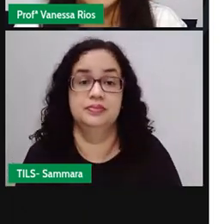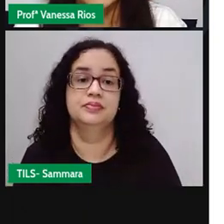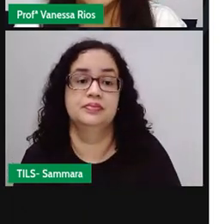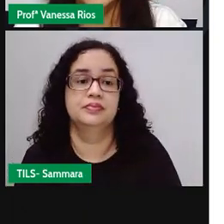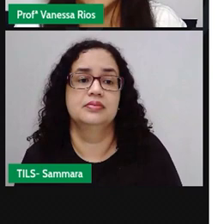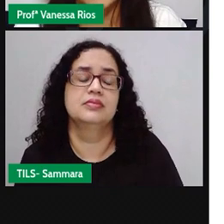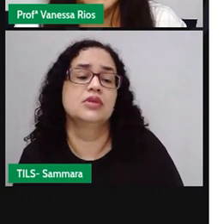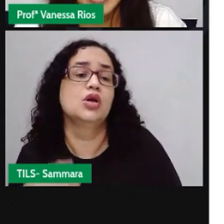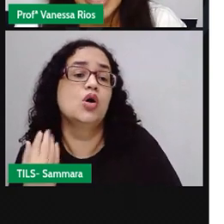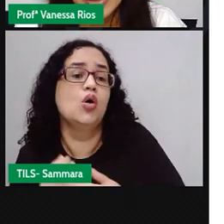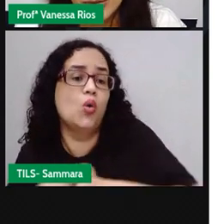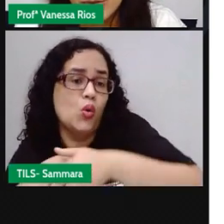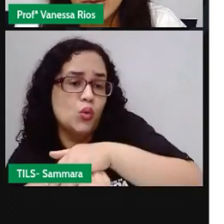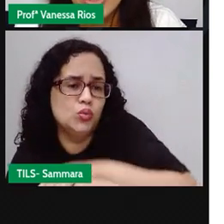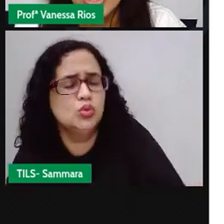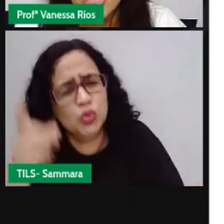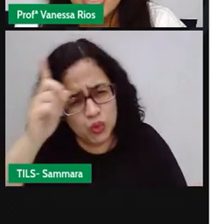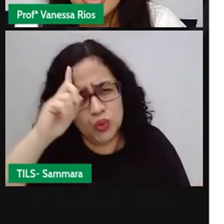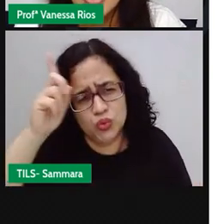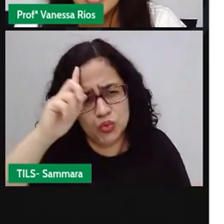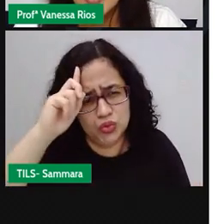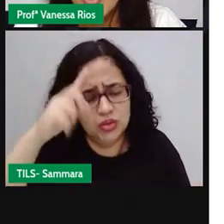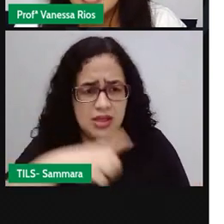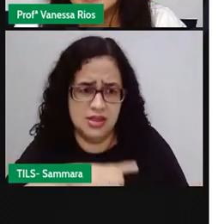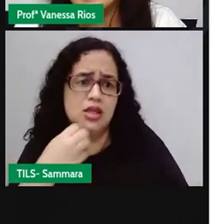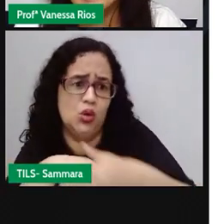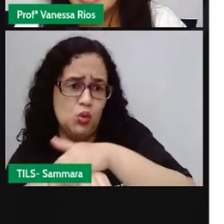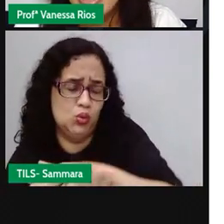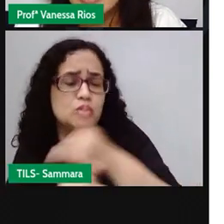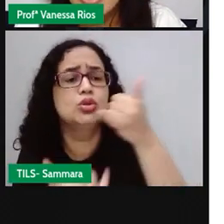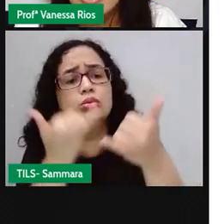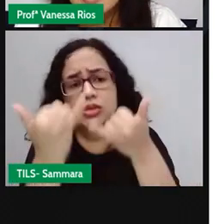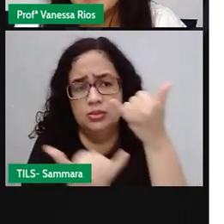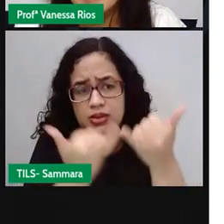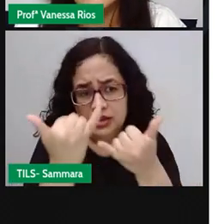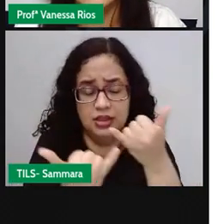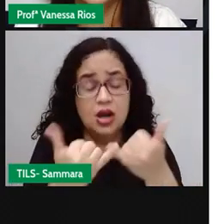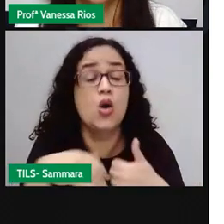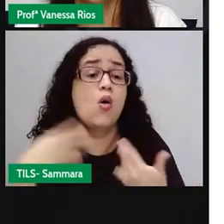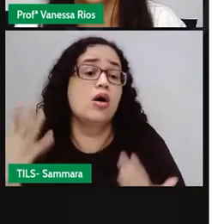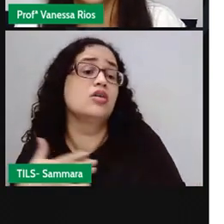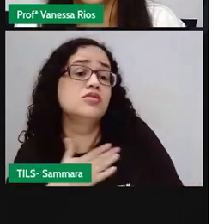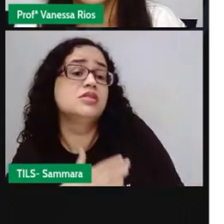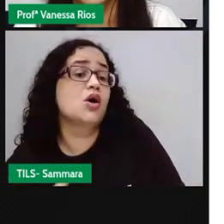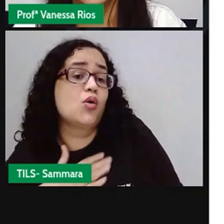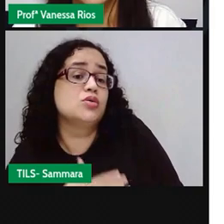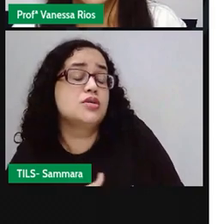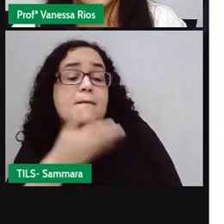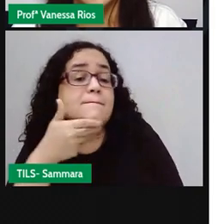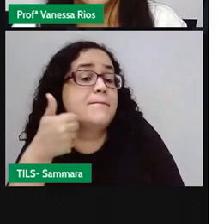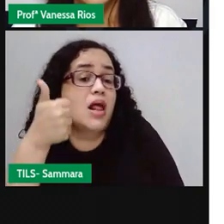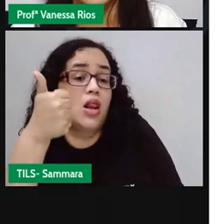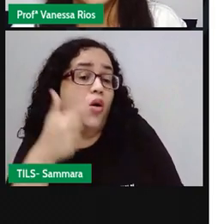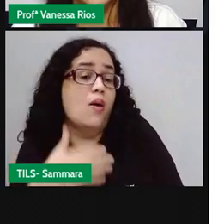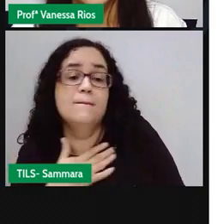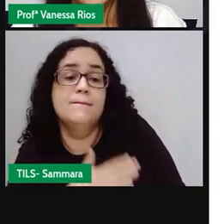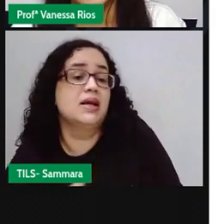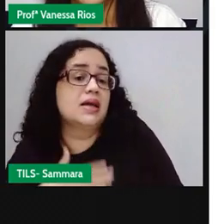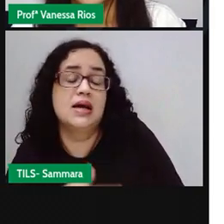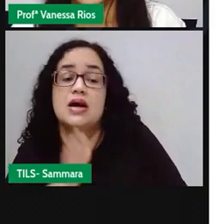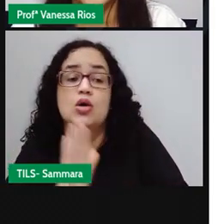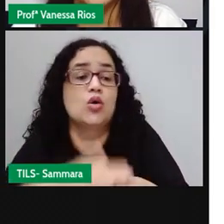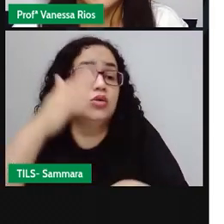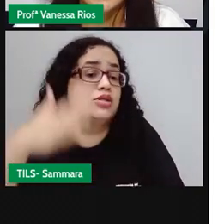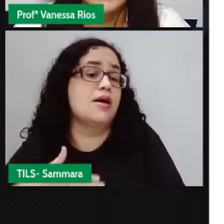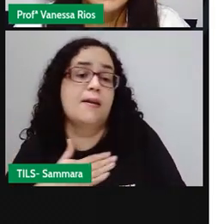Você costuma brincar todos os dias? Quais as brincadeiras preferidas? Aí, sua,